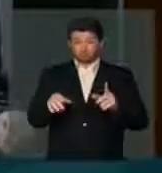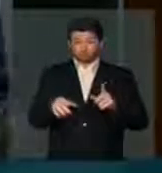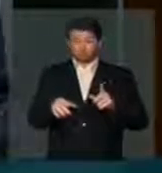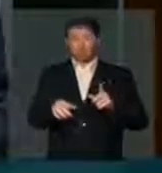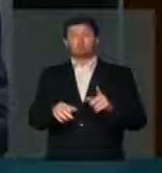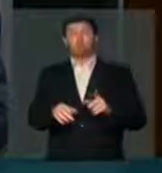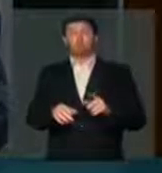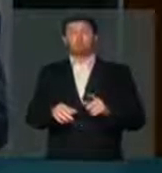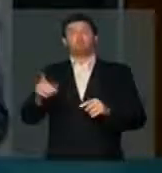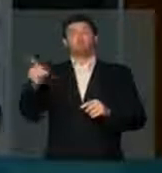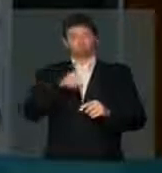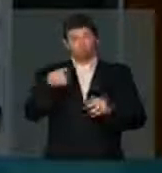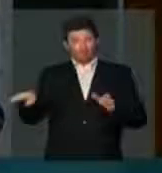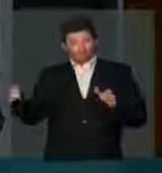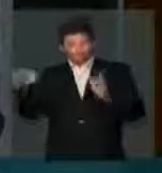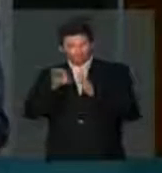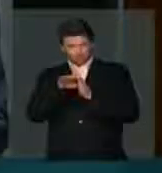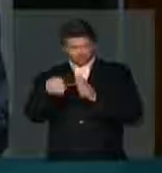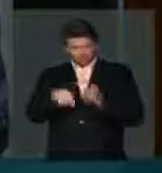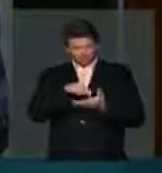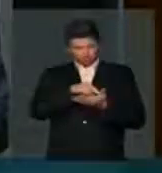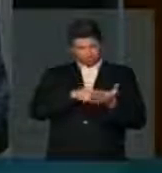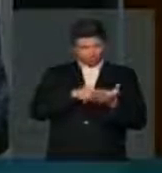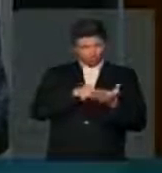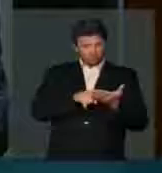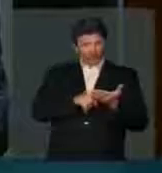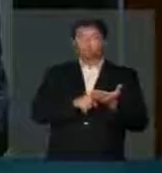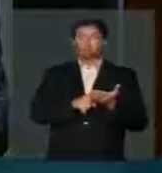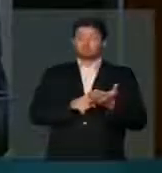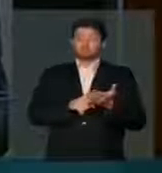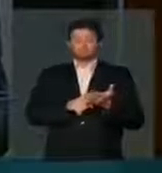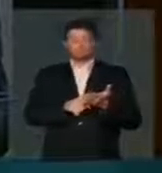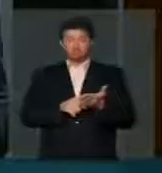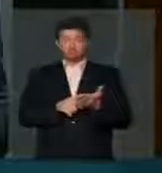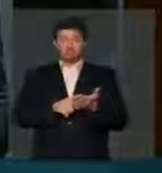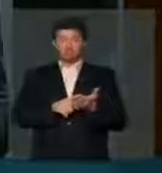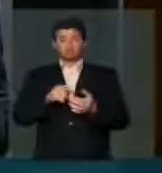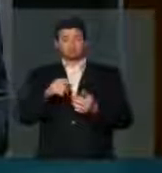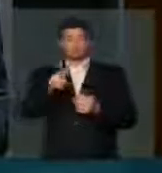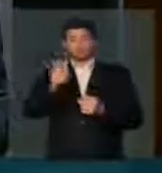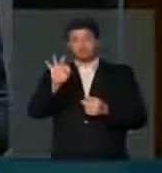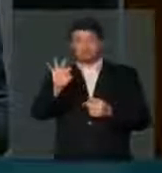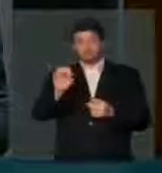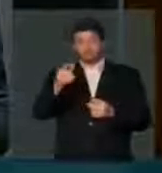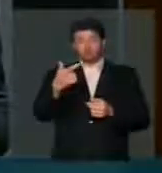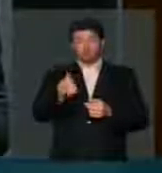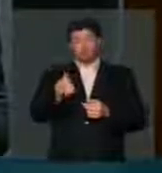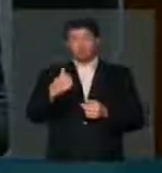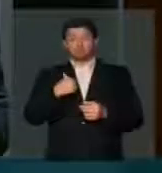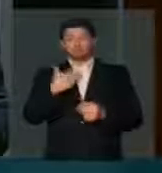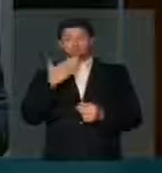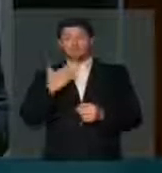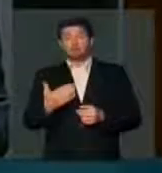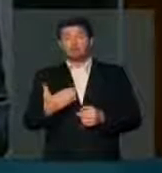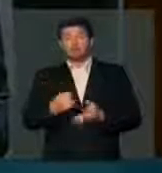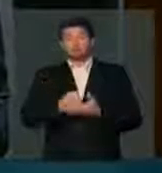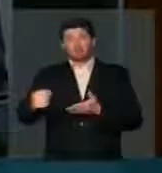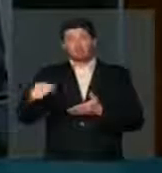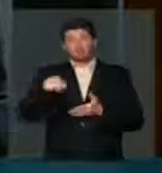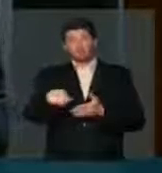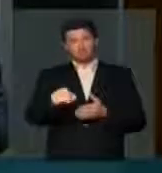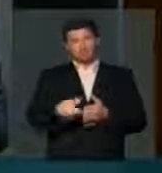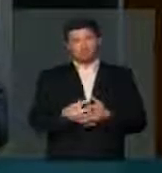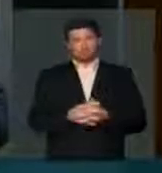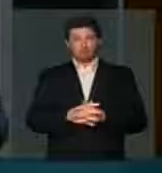ou seja, o veto dessa casa, eu quero dizer, agora o veto 26, eu sou a favor da derrubada